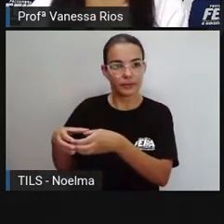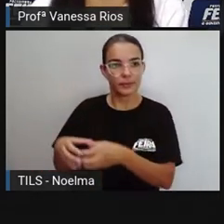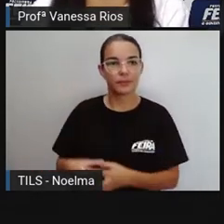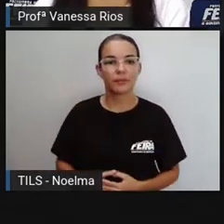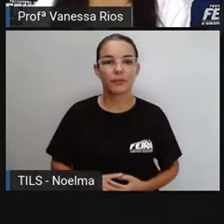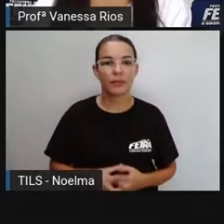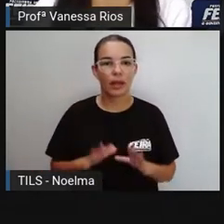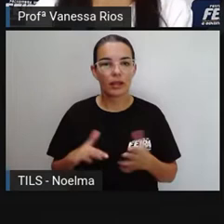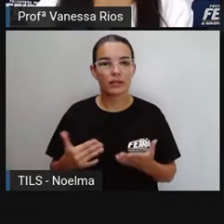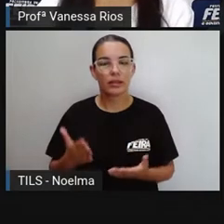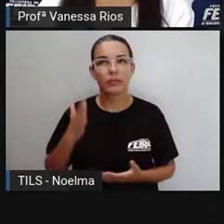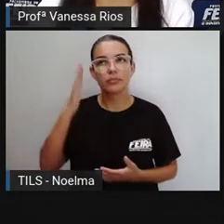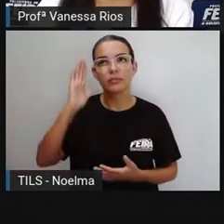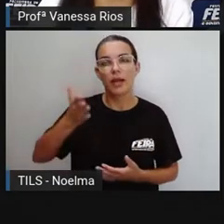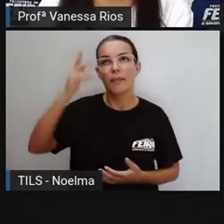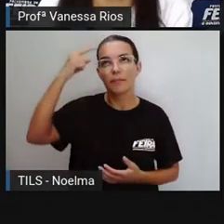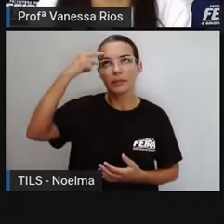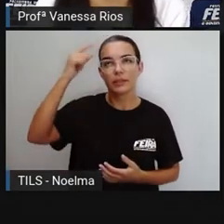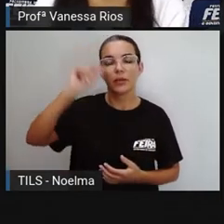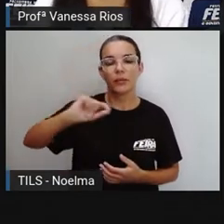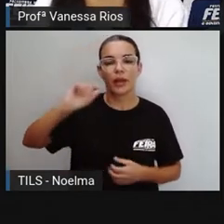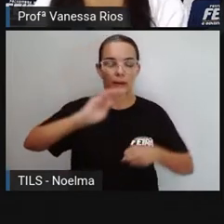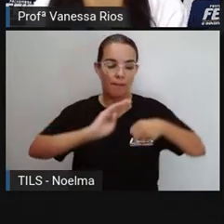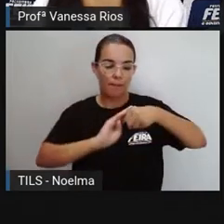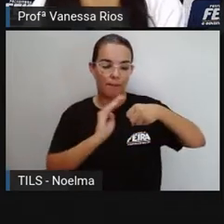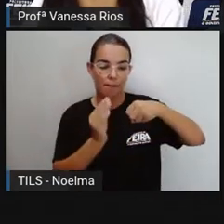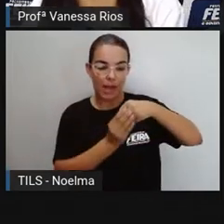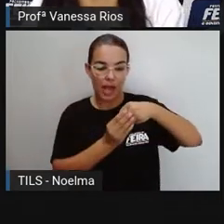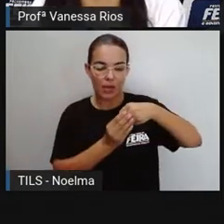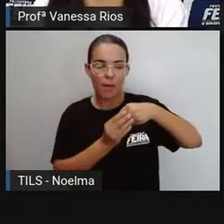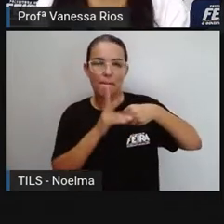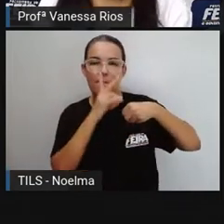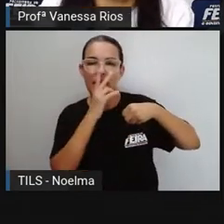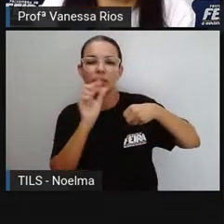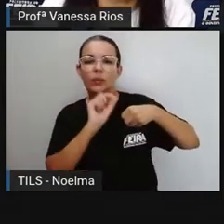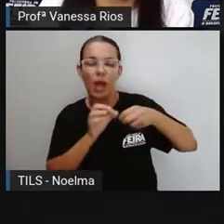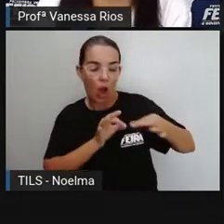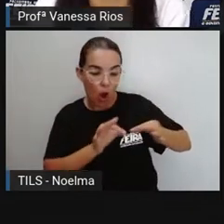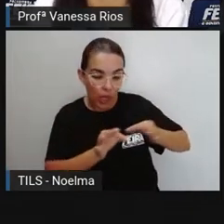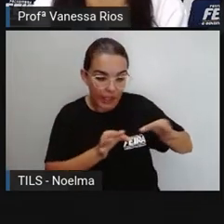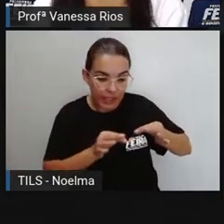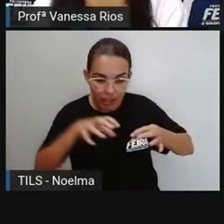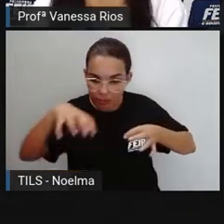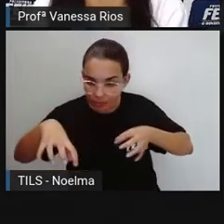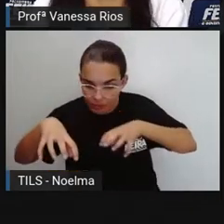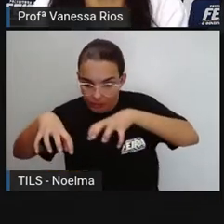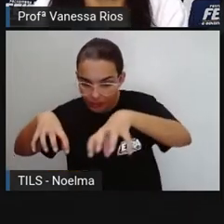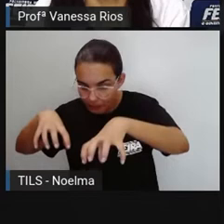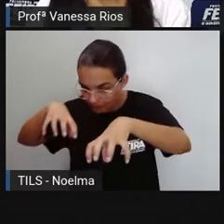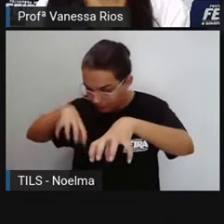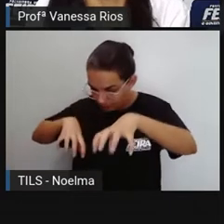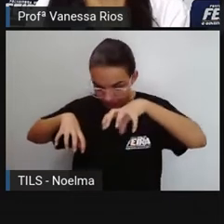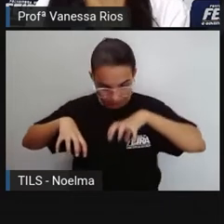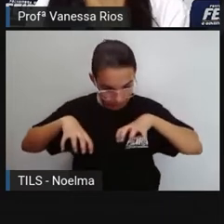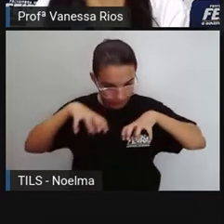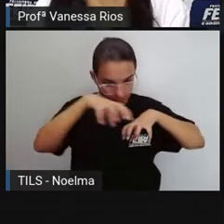Então, gente vai pensar em bairros como organizações territoriais, de espaços